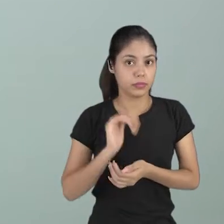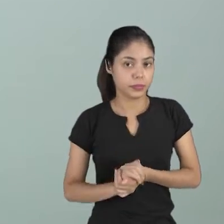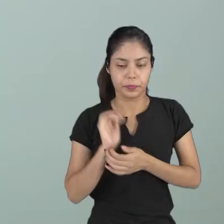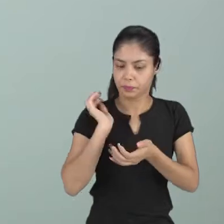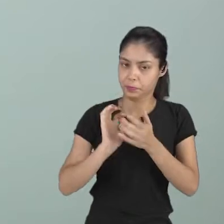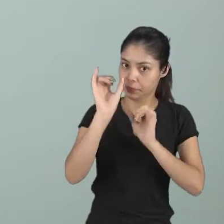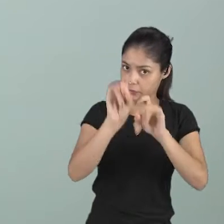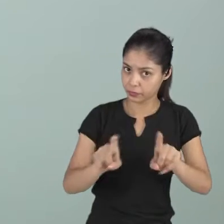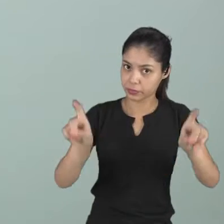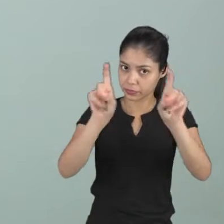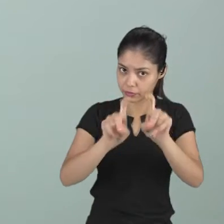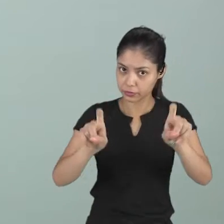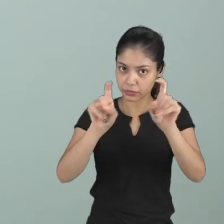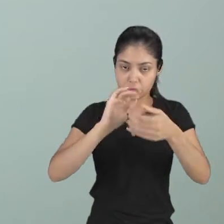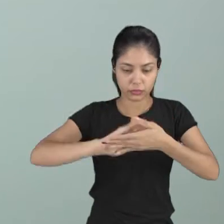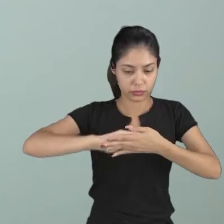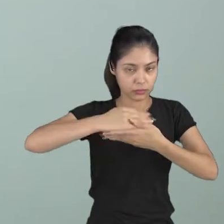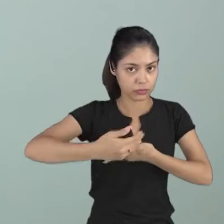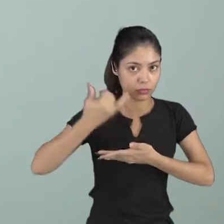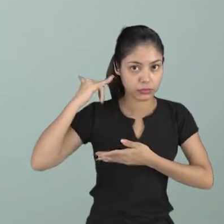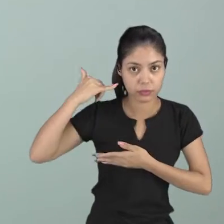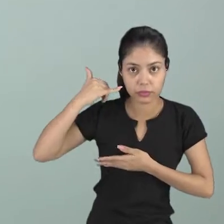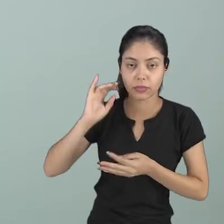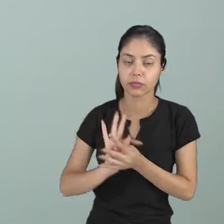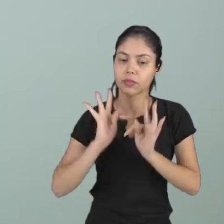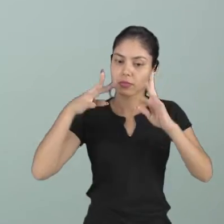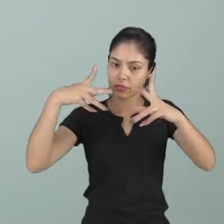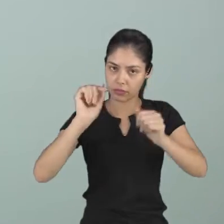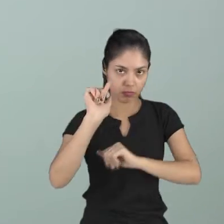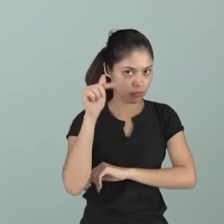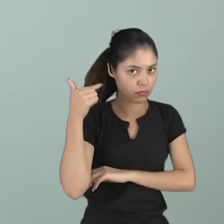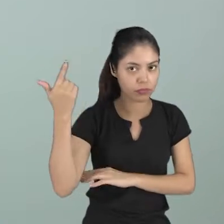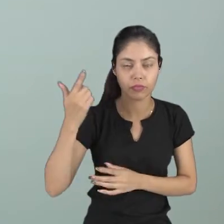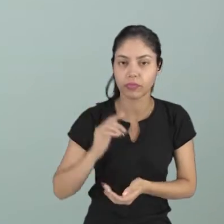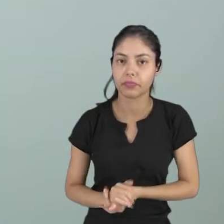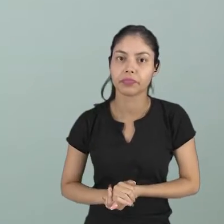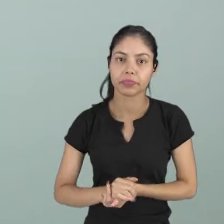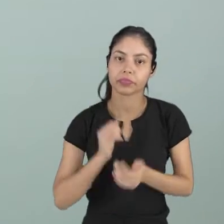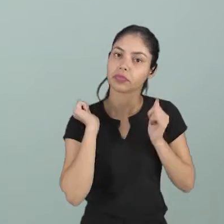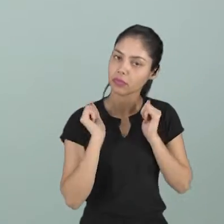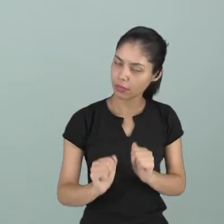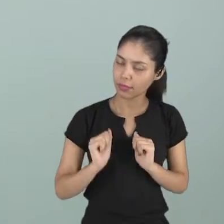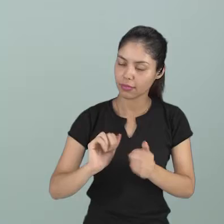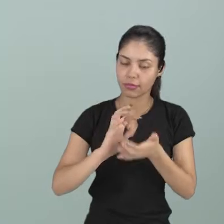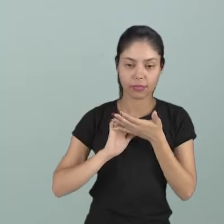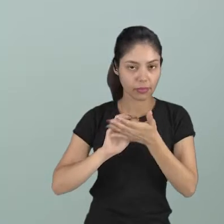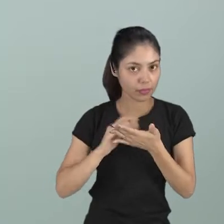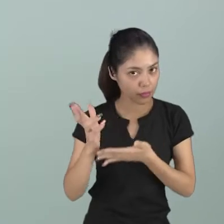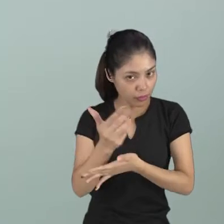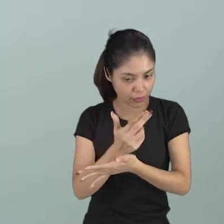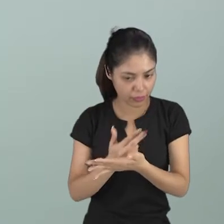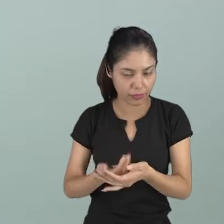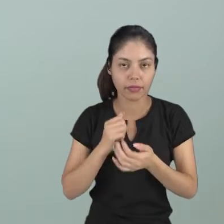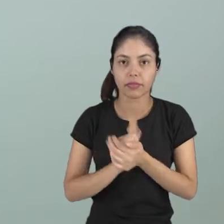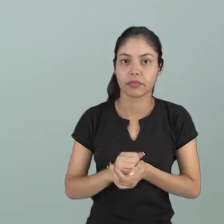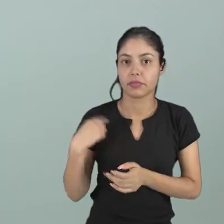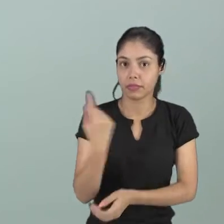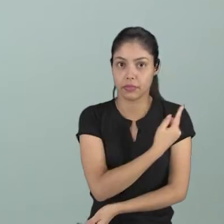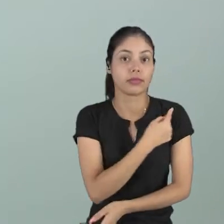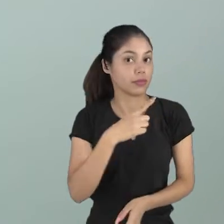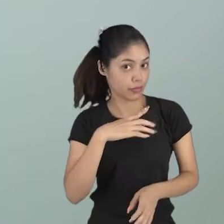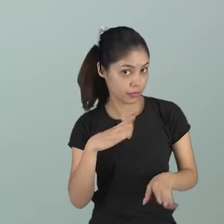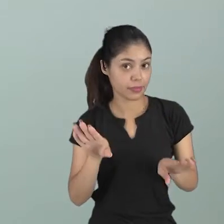computadores, smartphones ou outros similares pode ser considerada uma arte digital. E nós temos